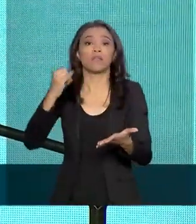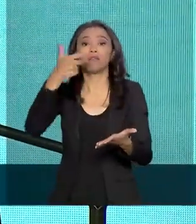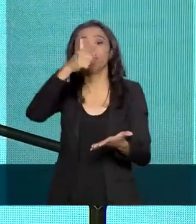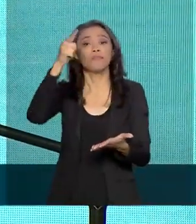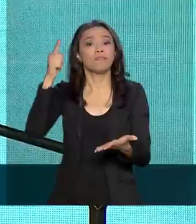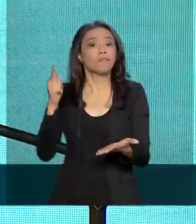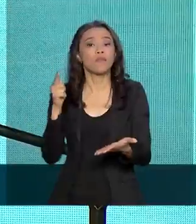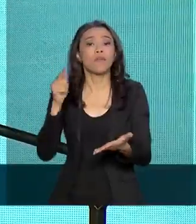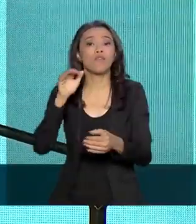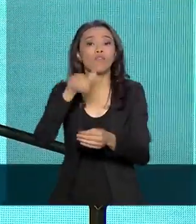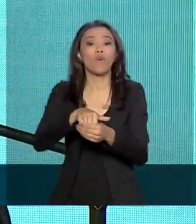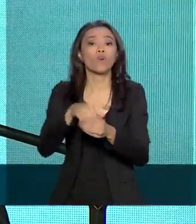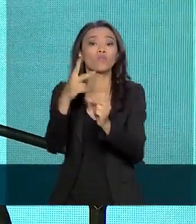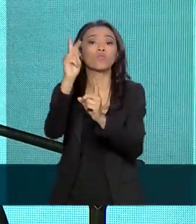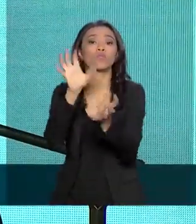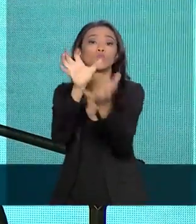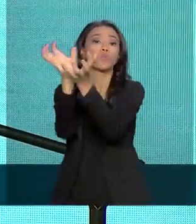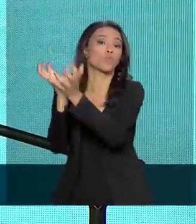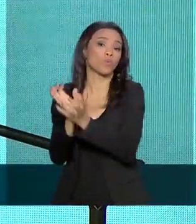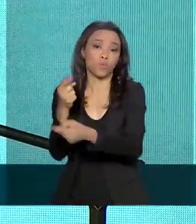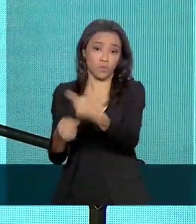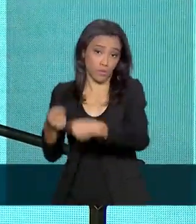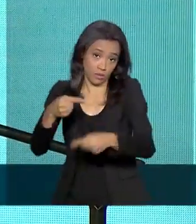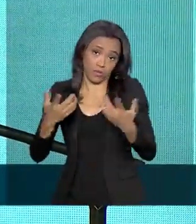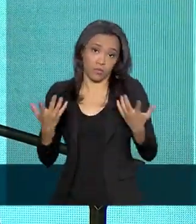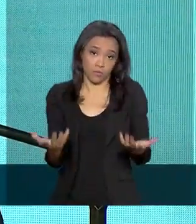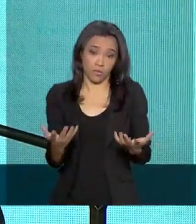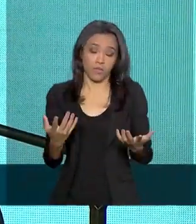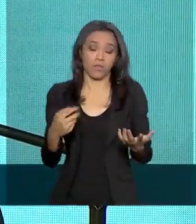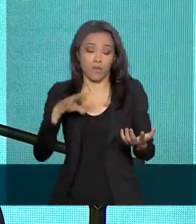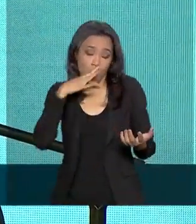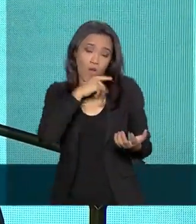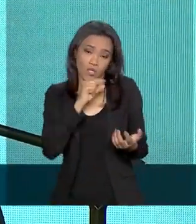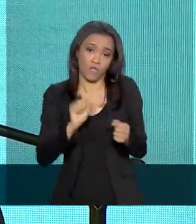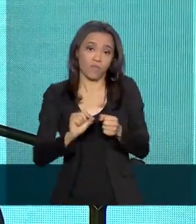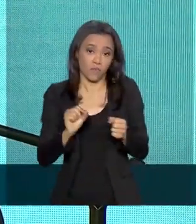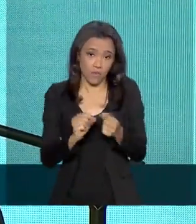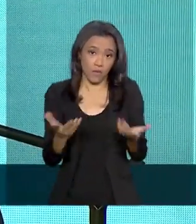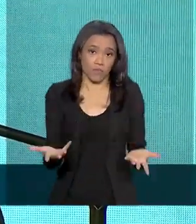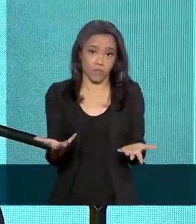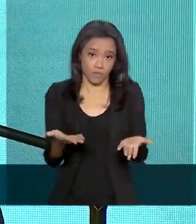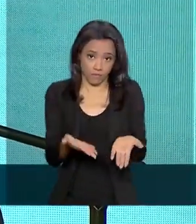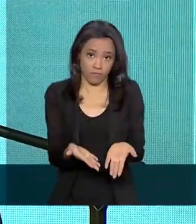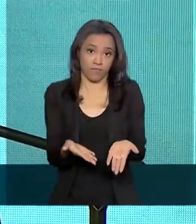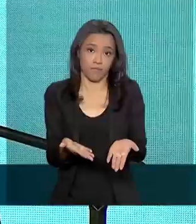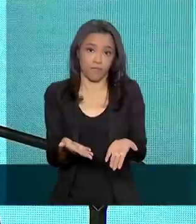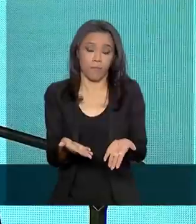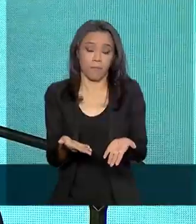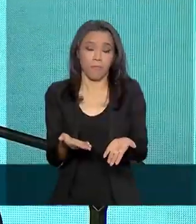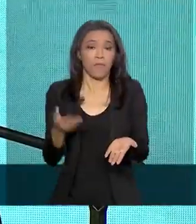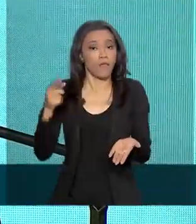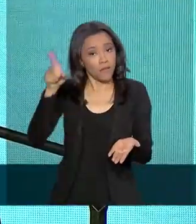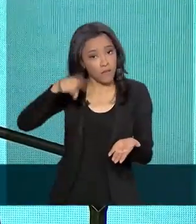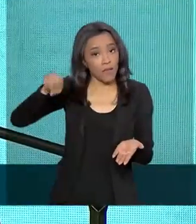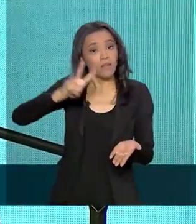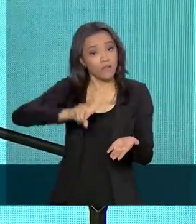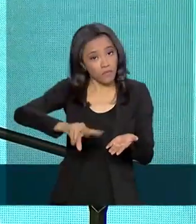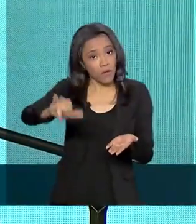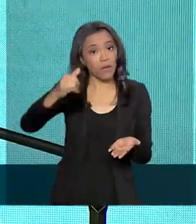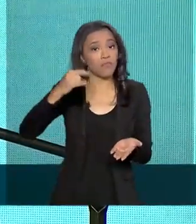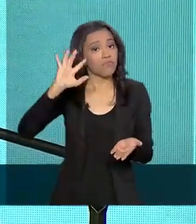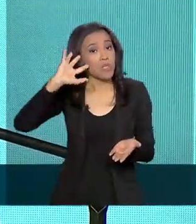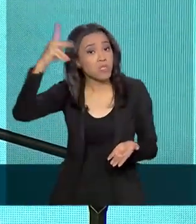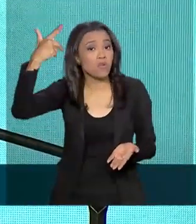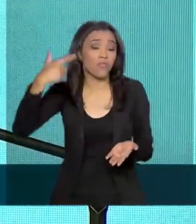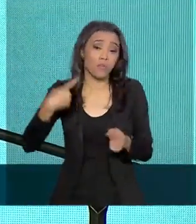respectivas bancadas. Então, fizemos, acho que tinha que ser feito. E eles vão tomar providência tocante a